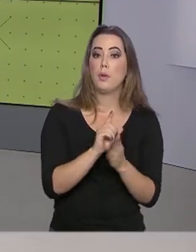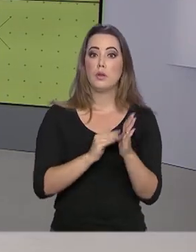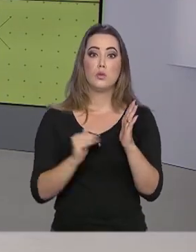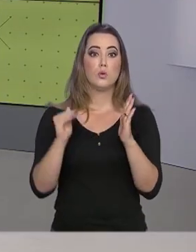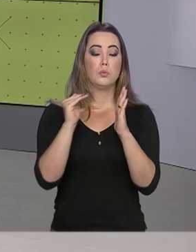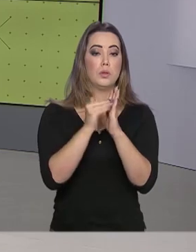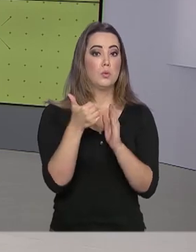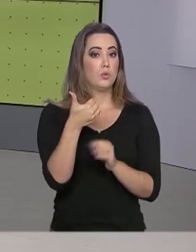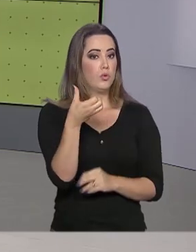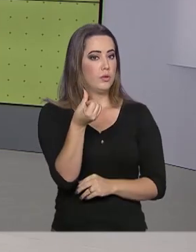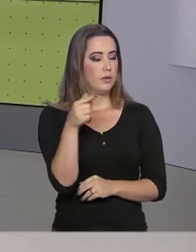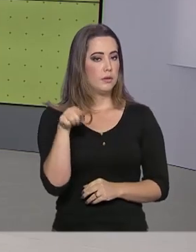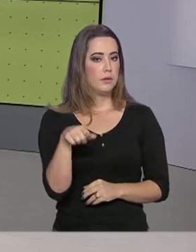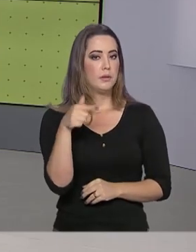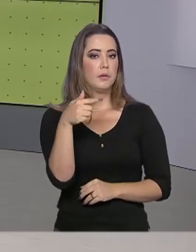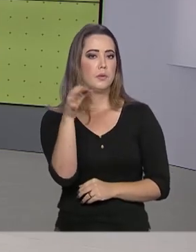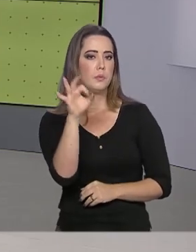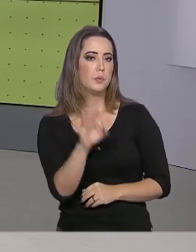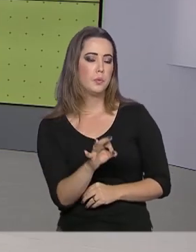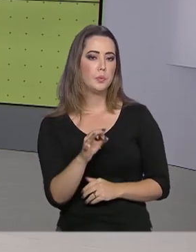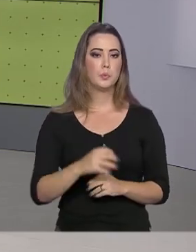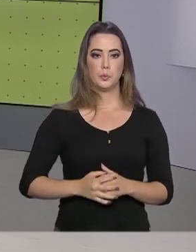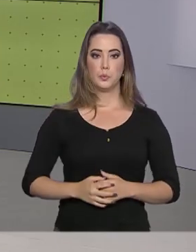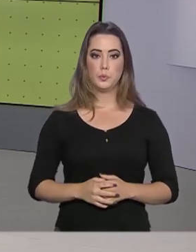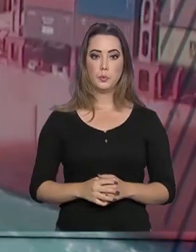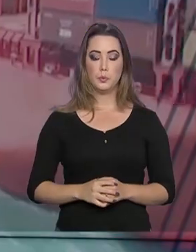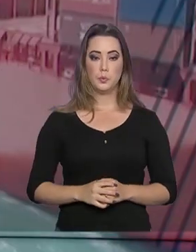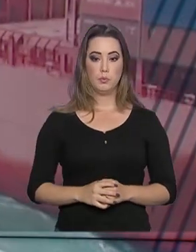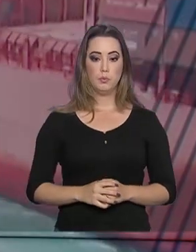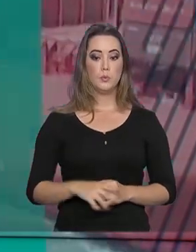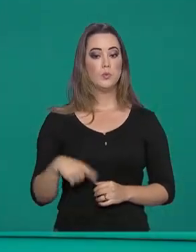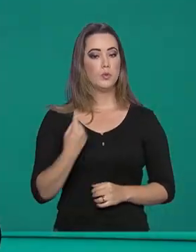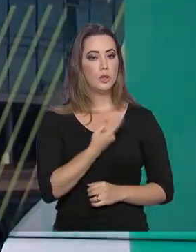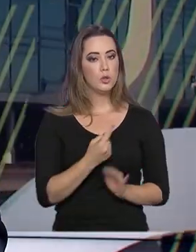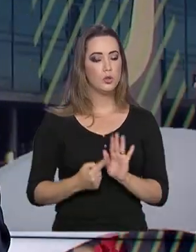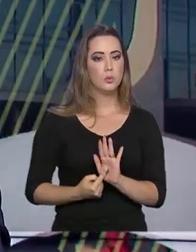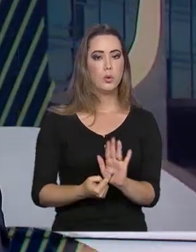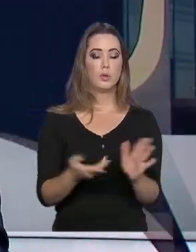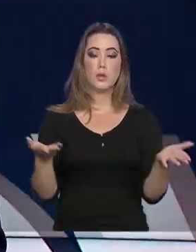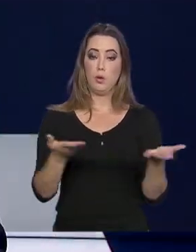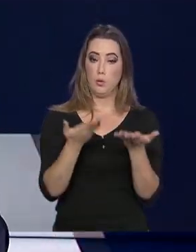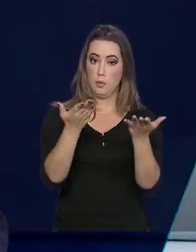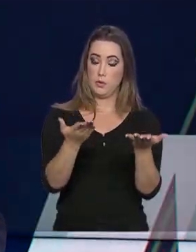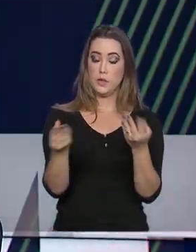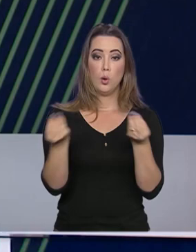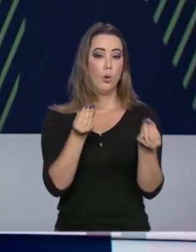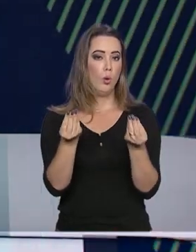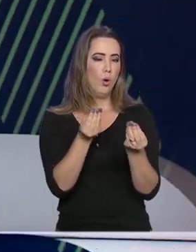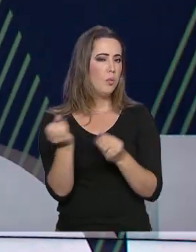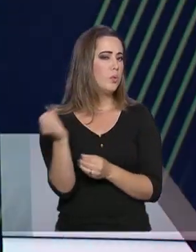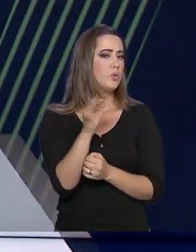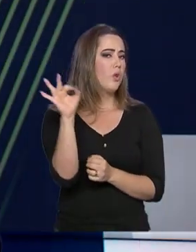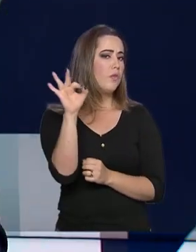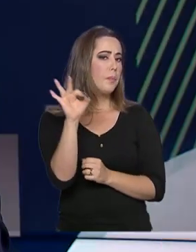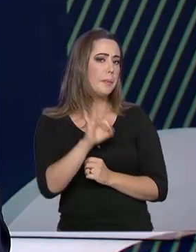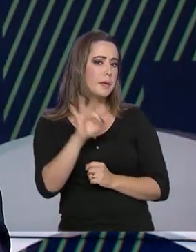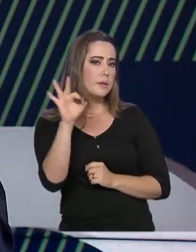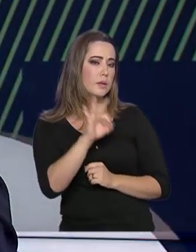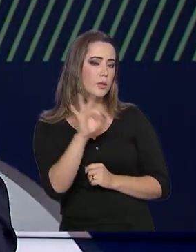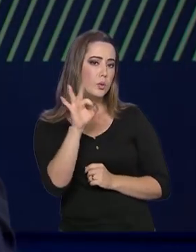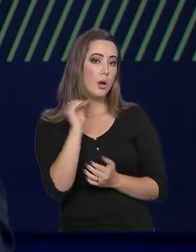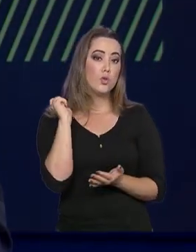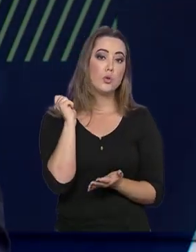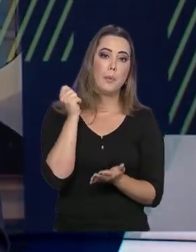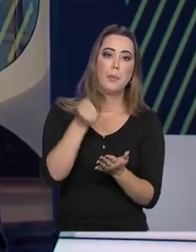aumento de 16,7% no período. A gente mostra agora para você como ficam as novas alíquotas de